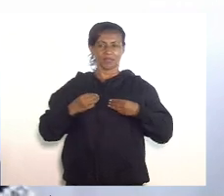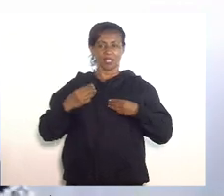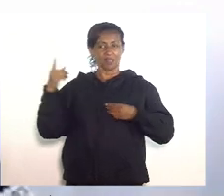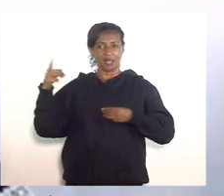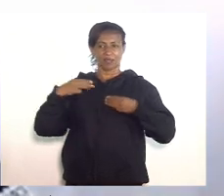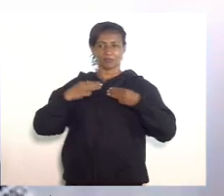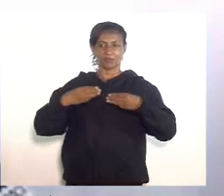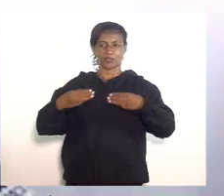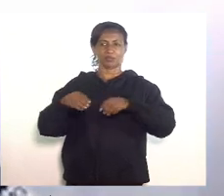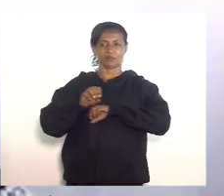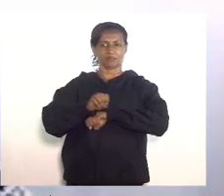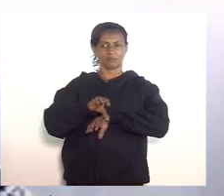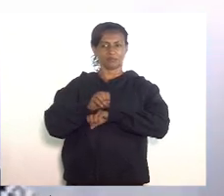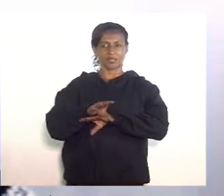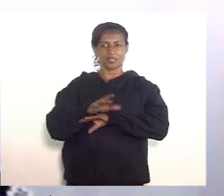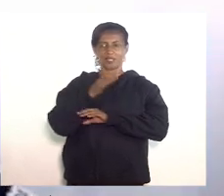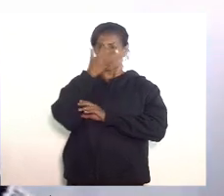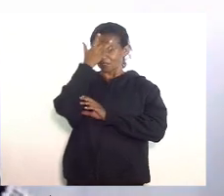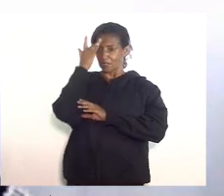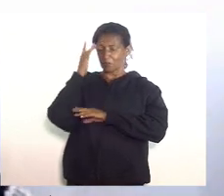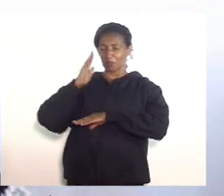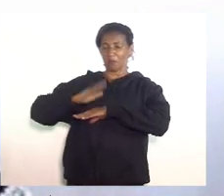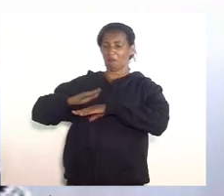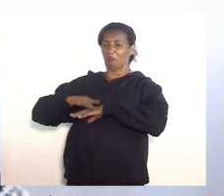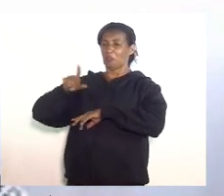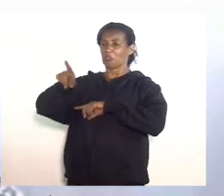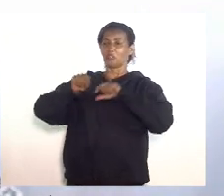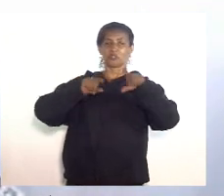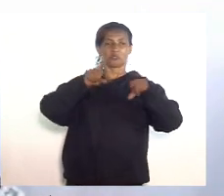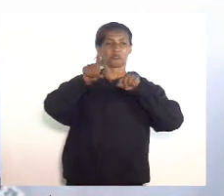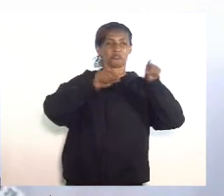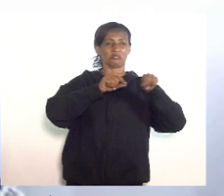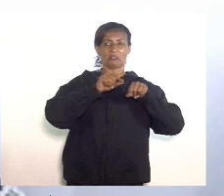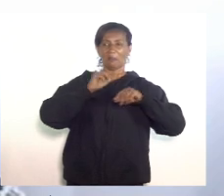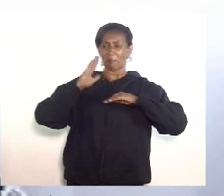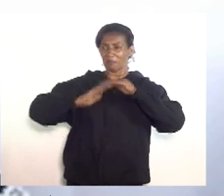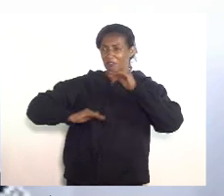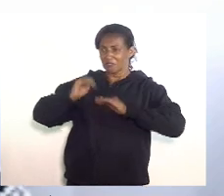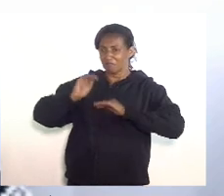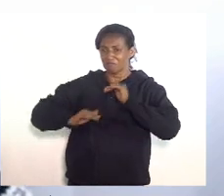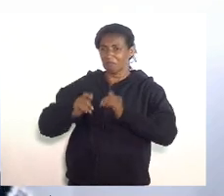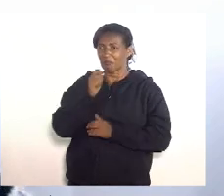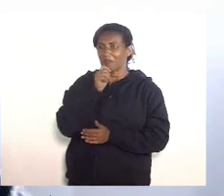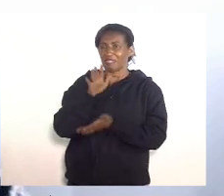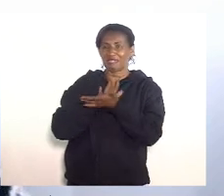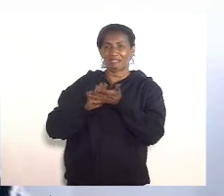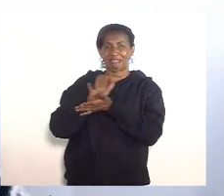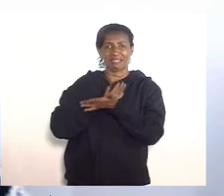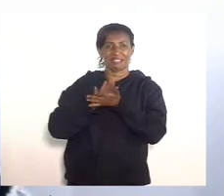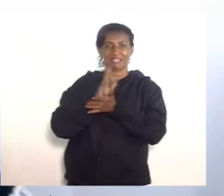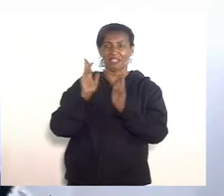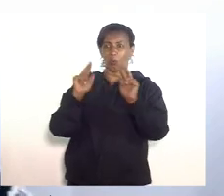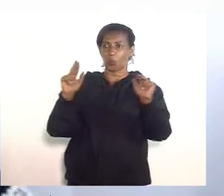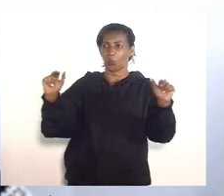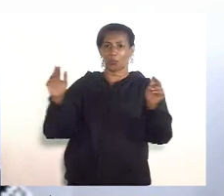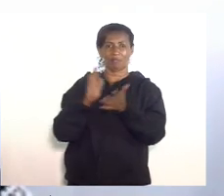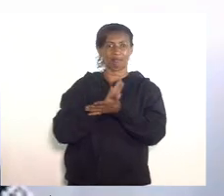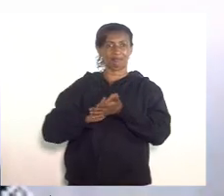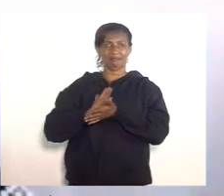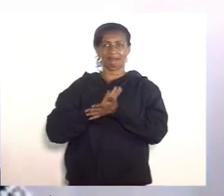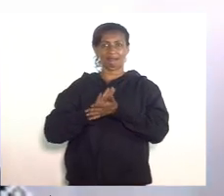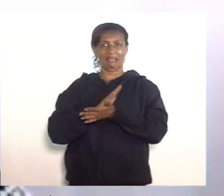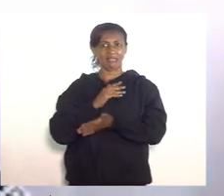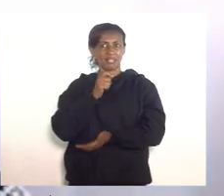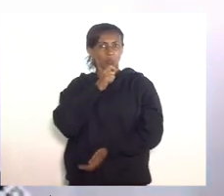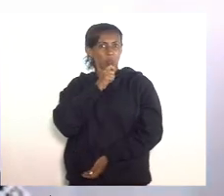são pessoas escolhidas sem nenhuma identidade para essa questão nunca deputado Eleomar nós vivemos um momento